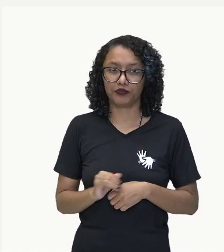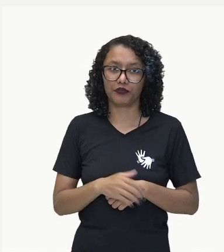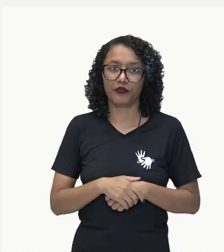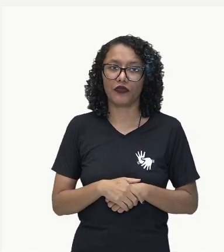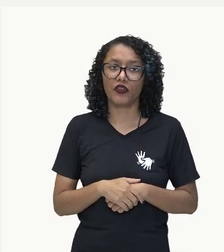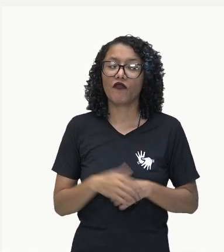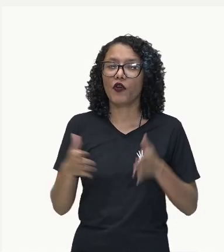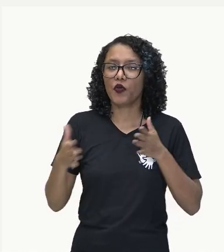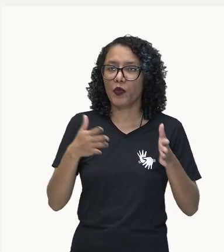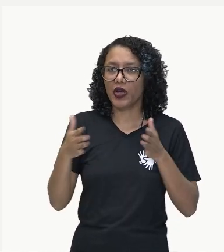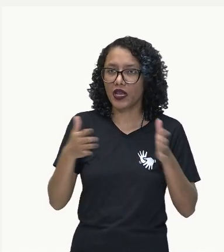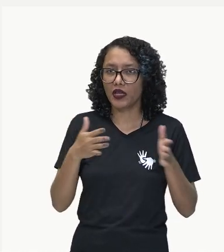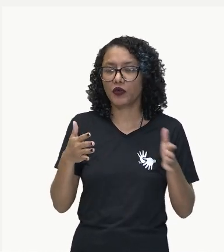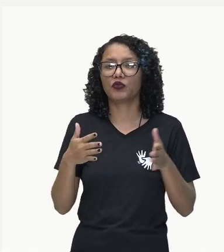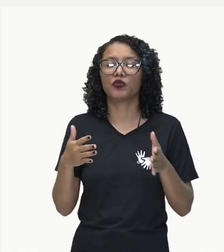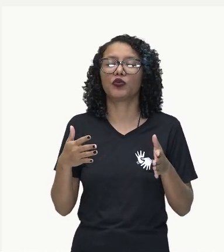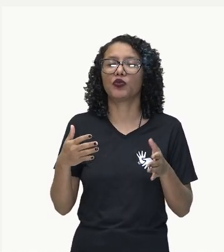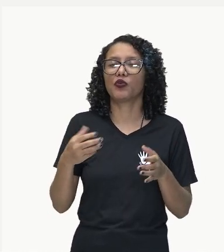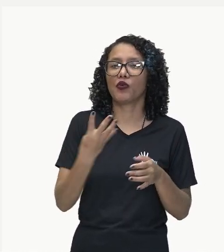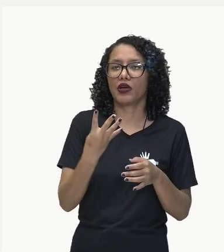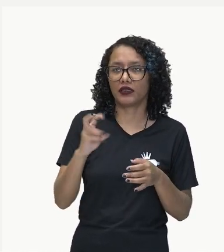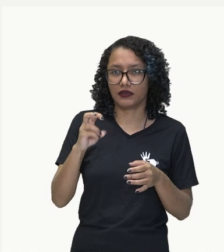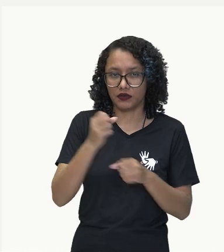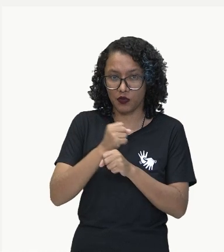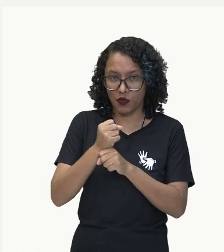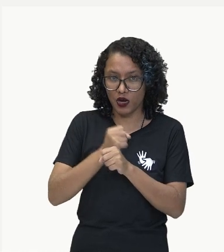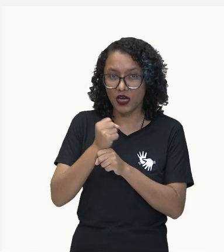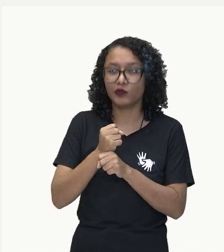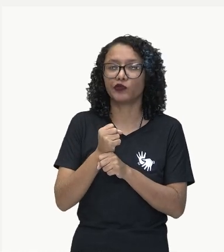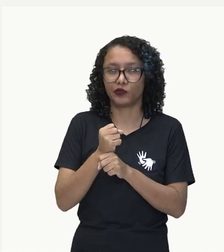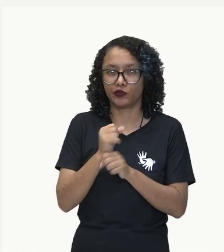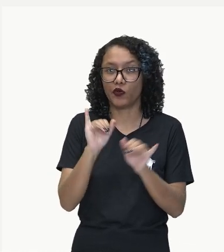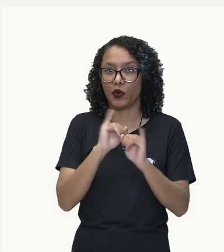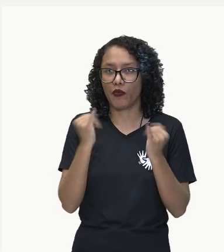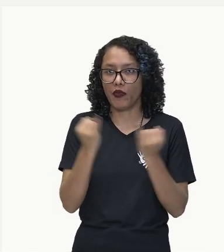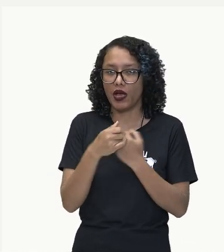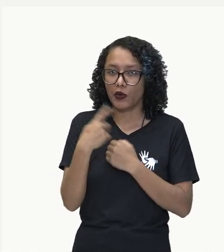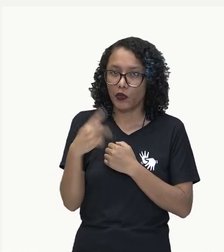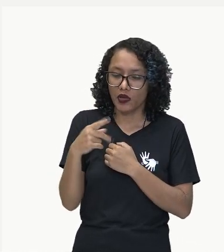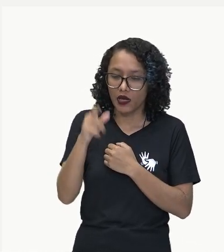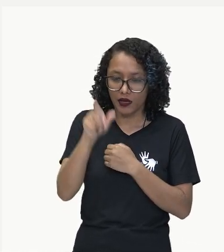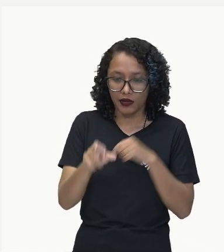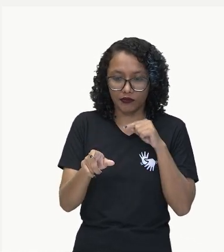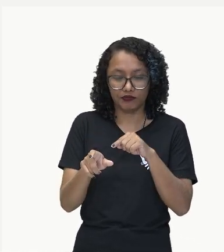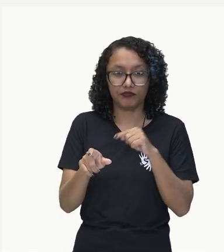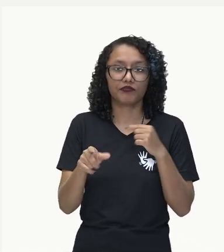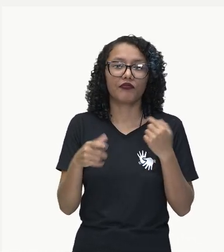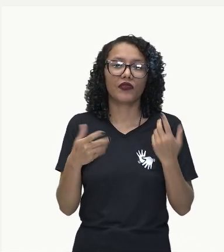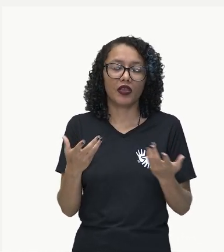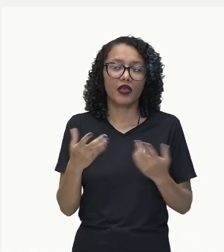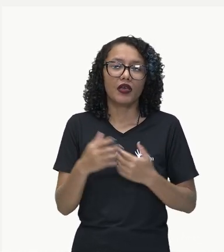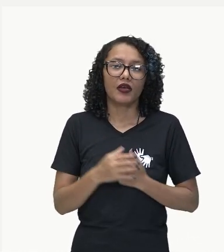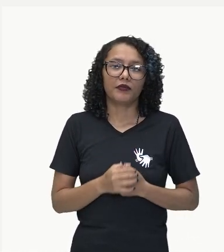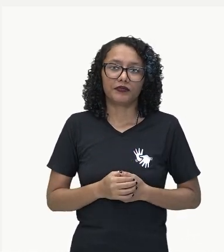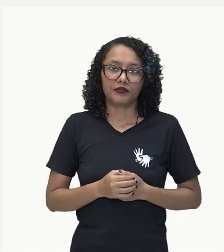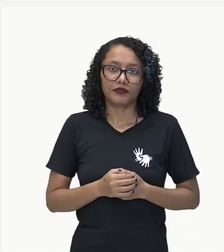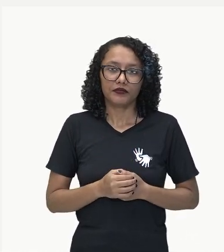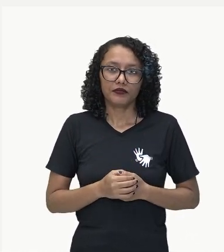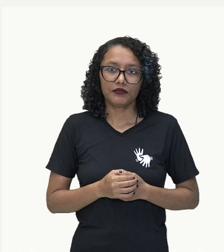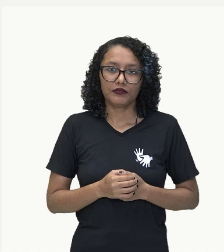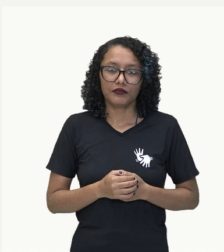cerca de 45 anos esse império. E é onde ele trouxe, então, essas